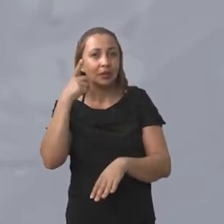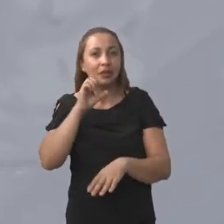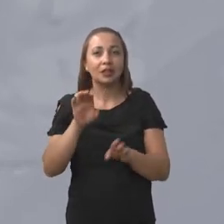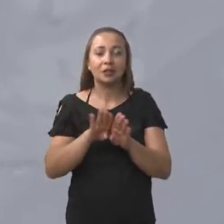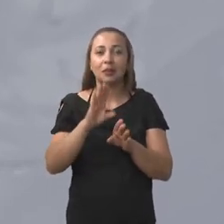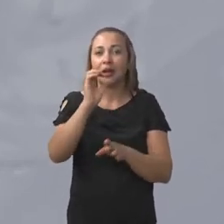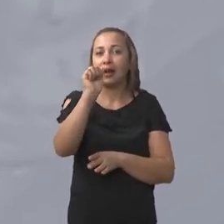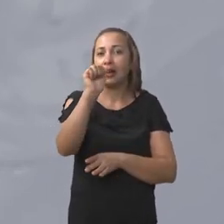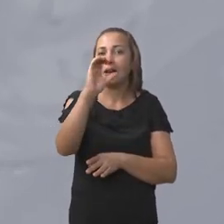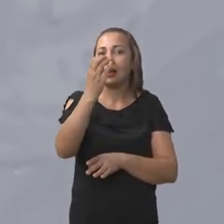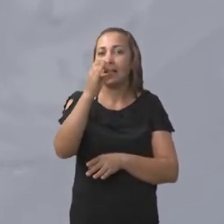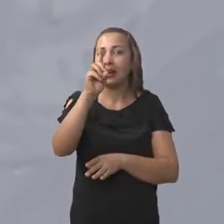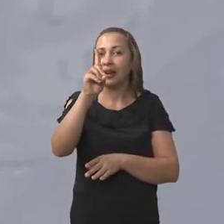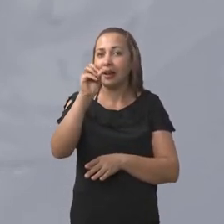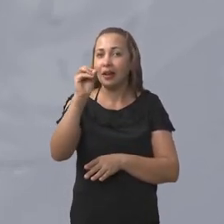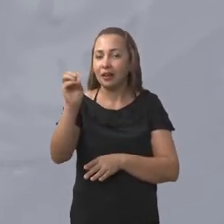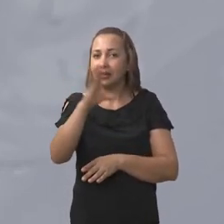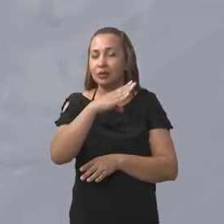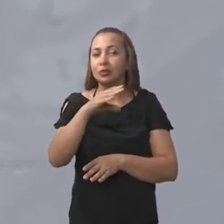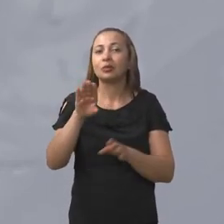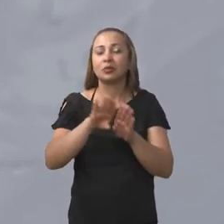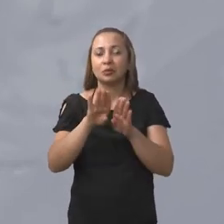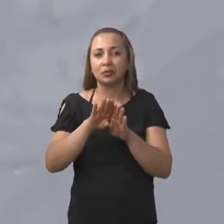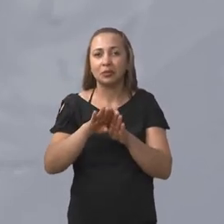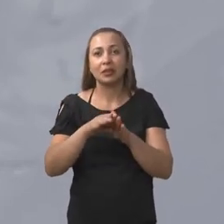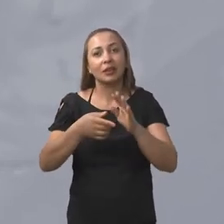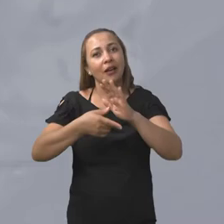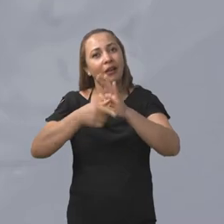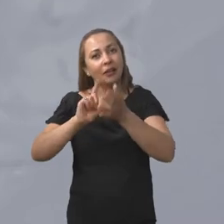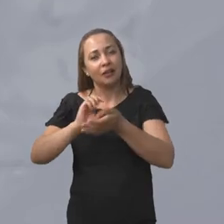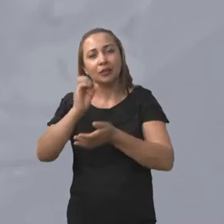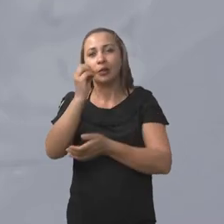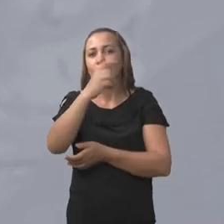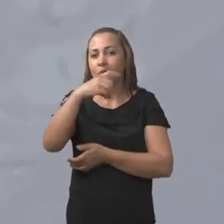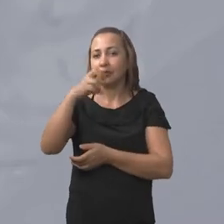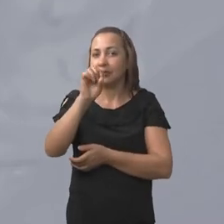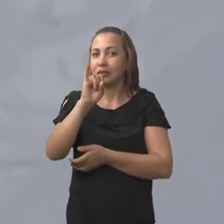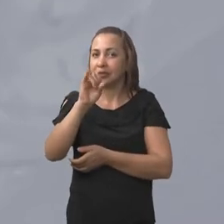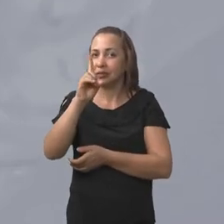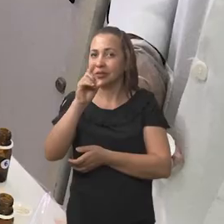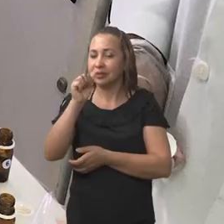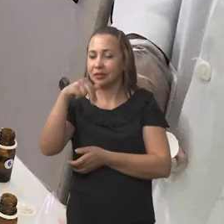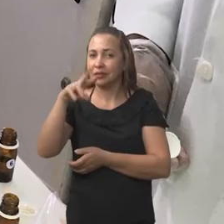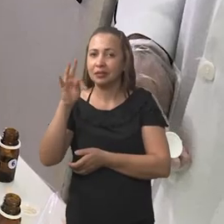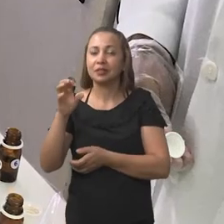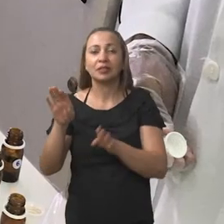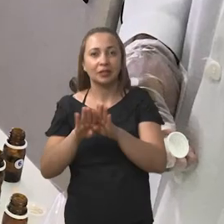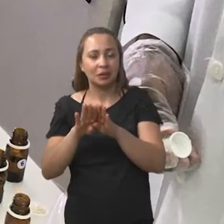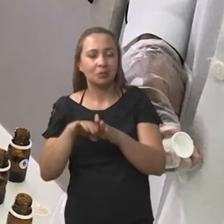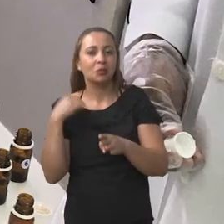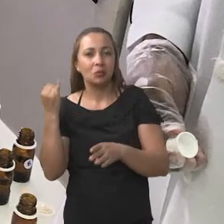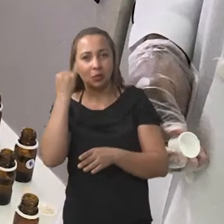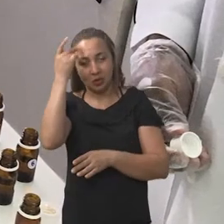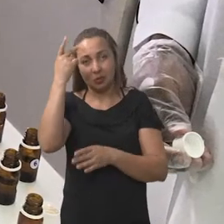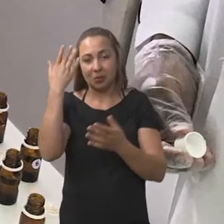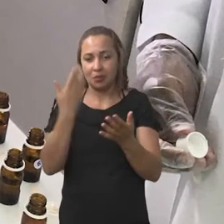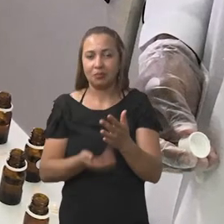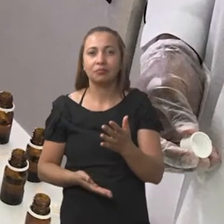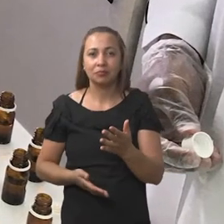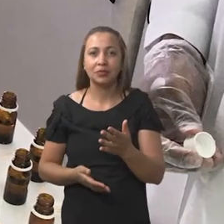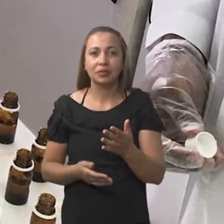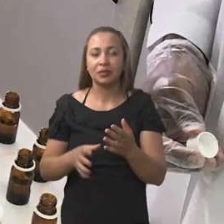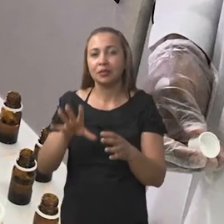alfa-lipoico, que é uma medicação antioxidante, neuroregenerativa, que também já é eficaz para outras perdas de o pato pós